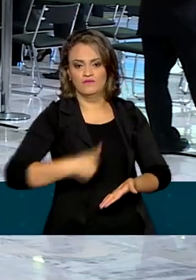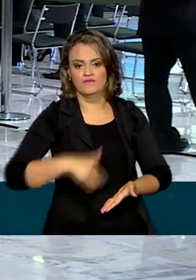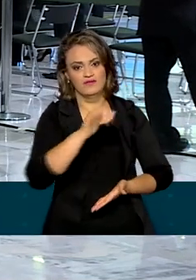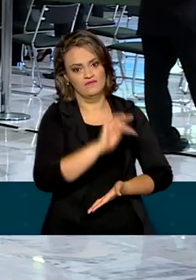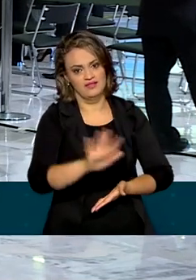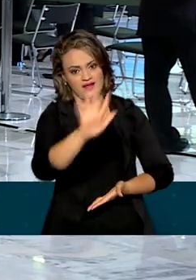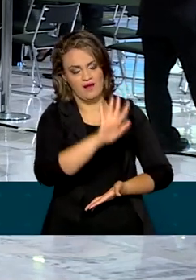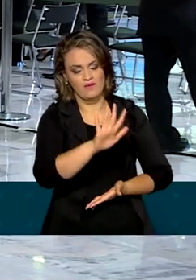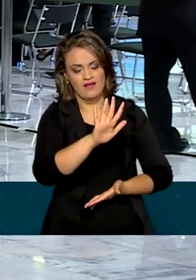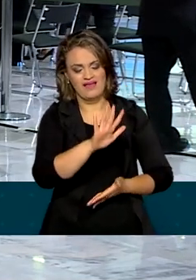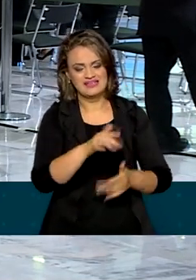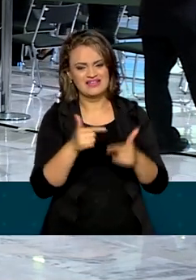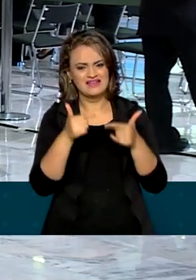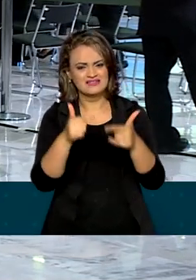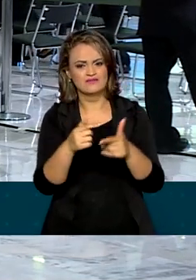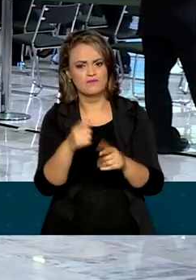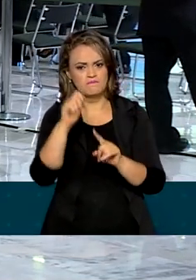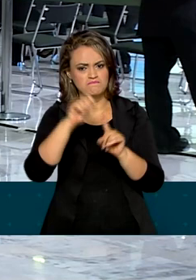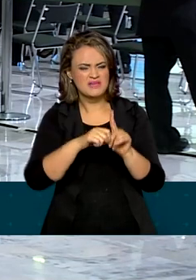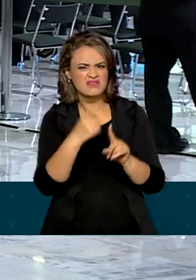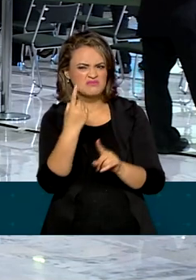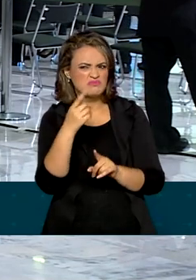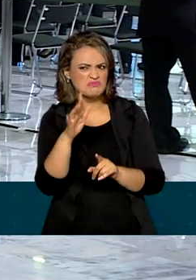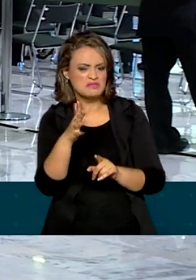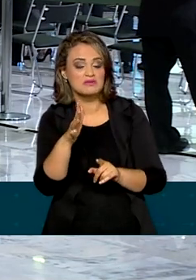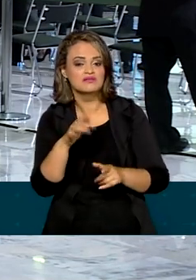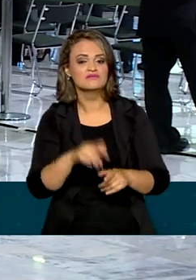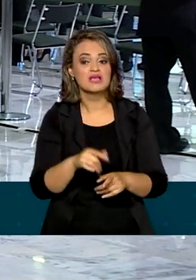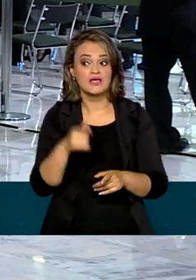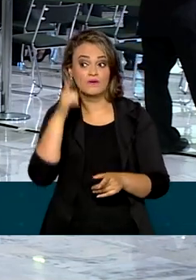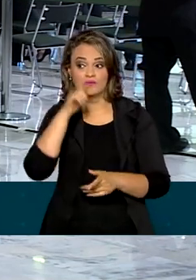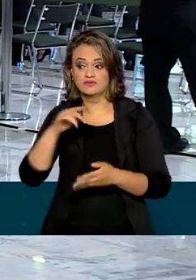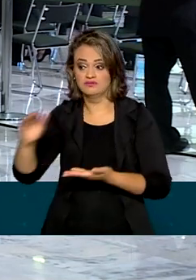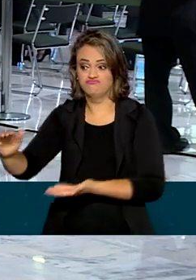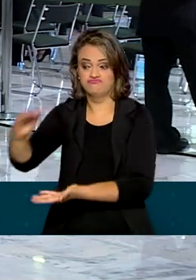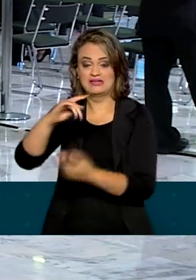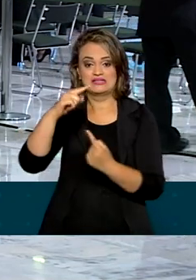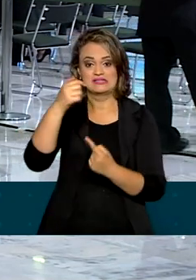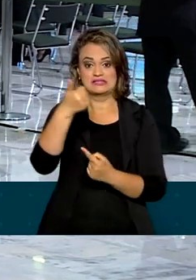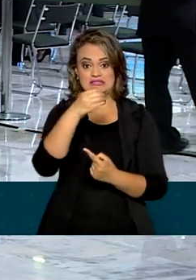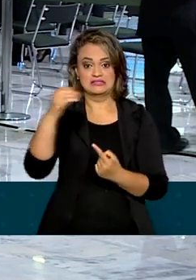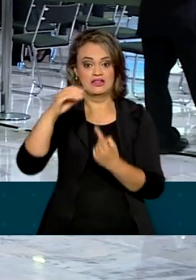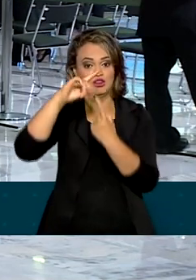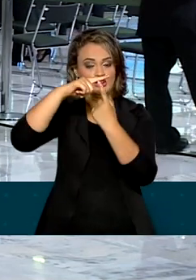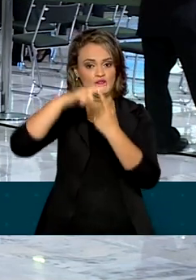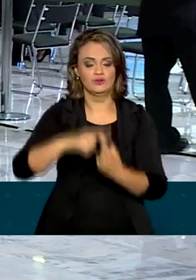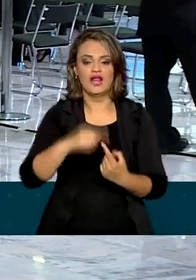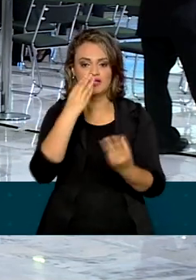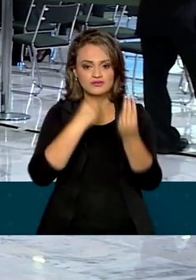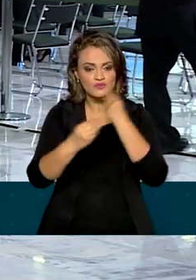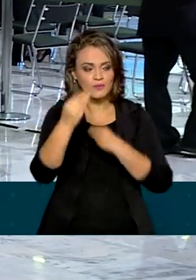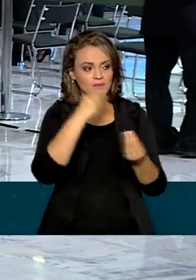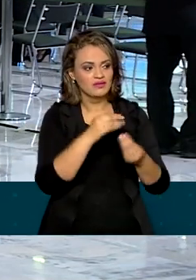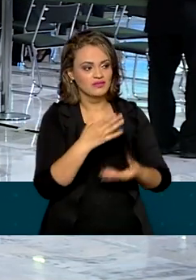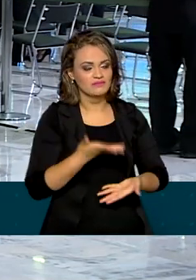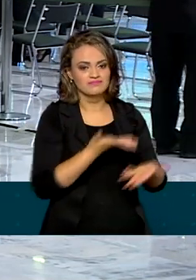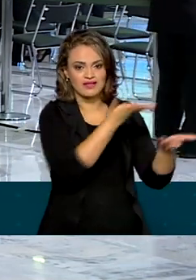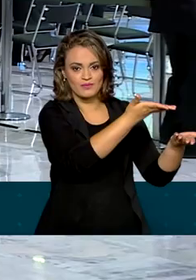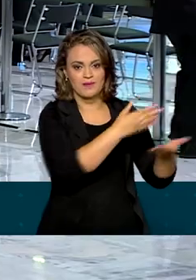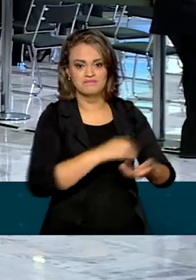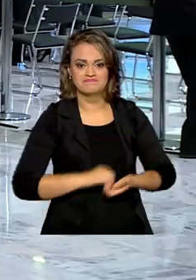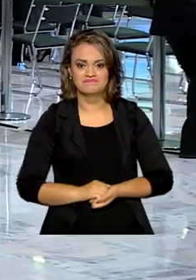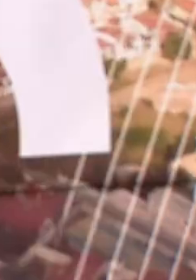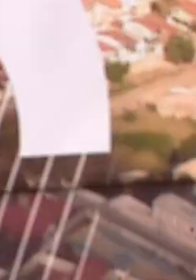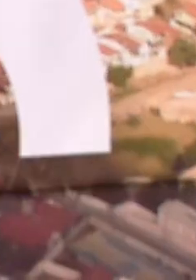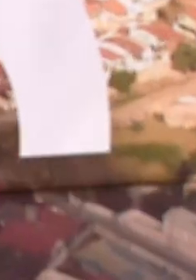Federal. A ação tem menos de um mês e já arrecadou mais de 100 toneladas de alimentos não perecíveis em todo o país.